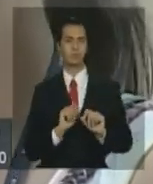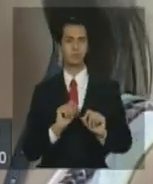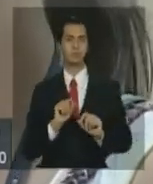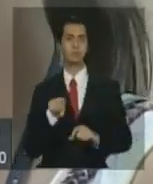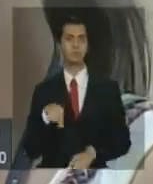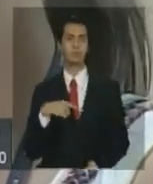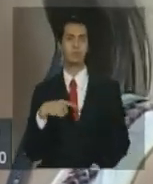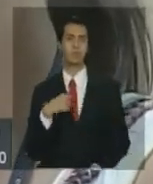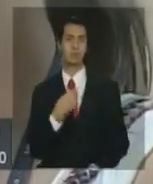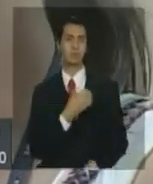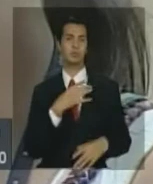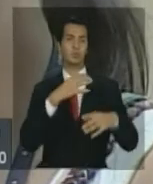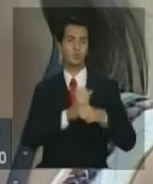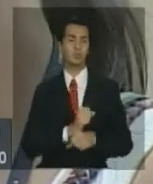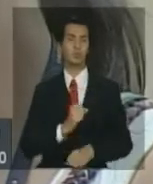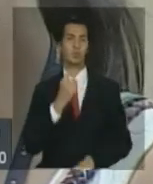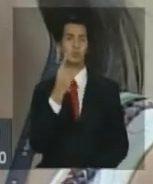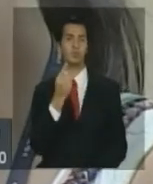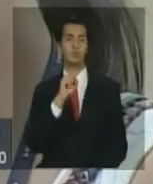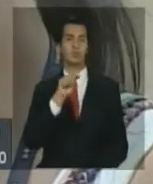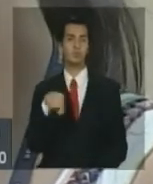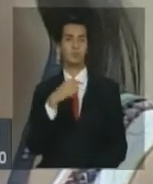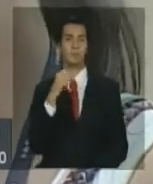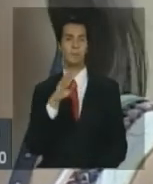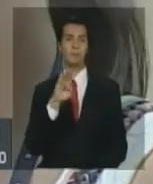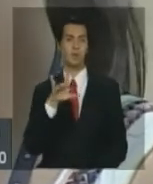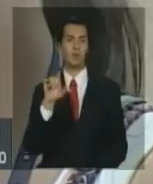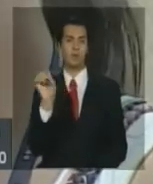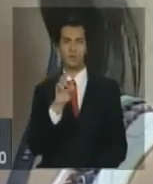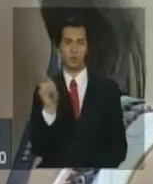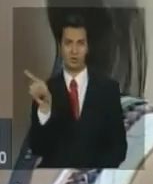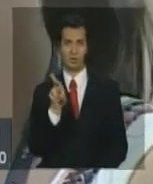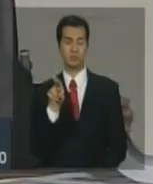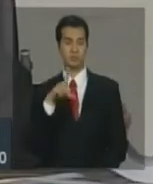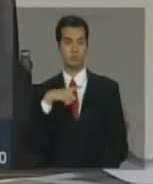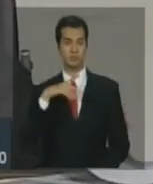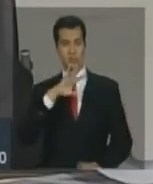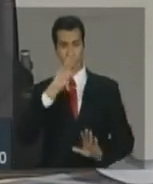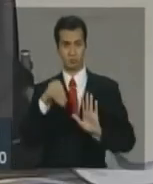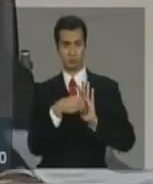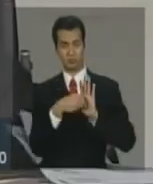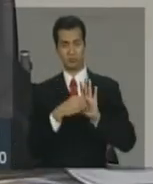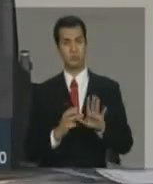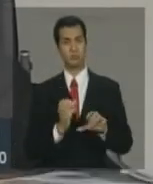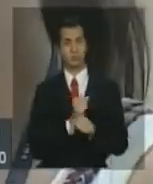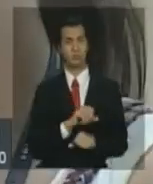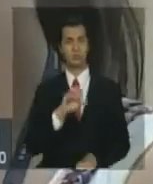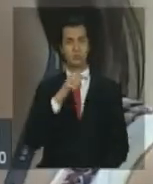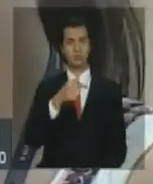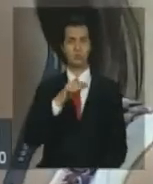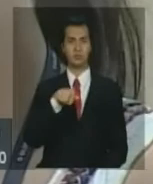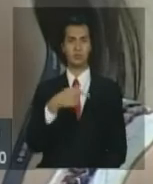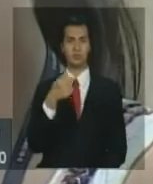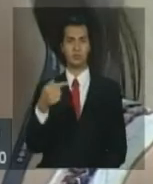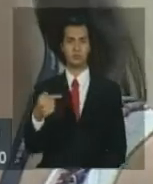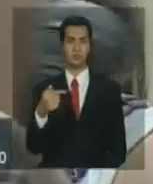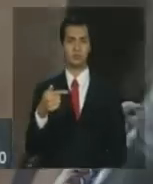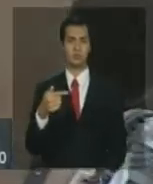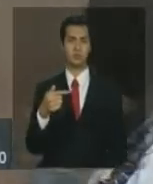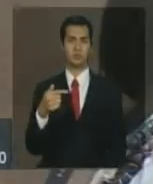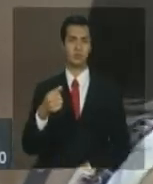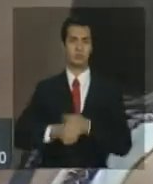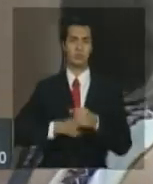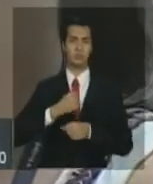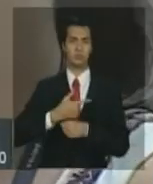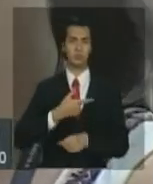Minha Casa Minha Vida, ele já está nesse 7,7 de 2011, não Sim, sim. E